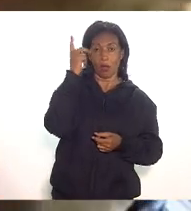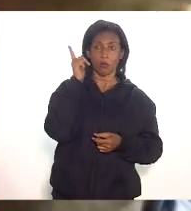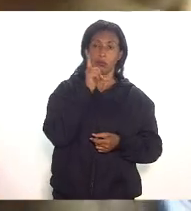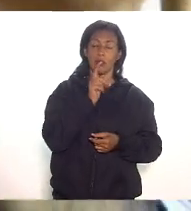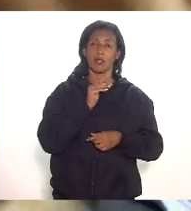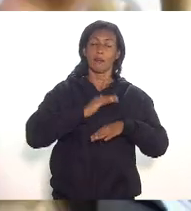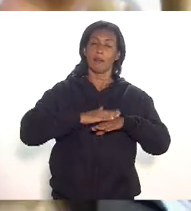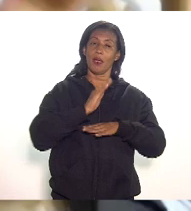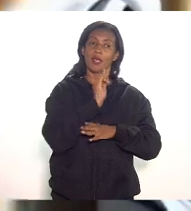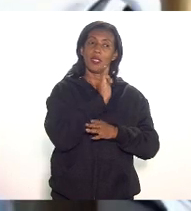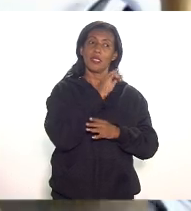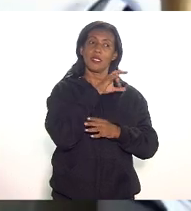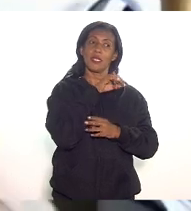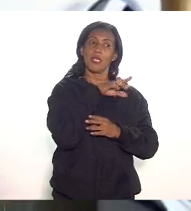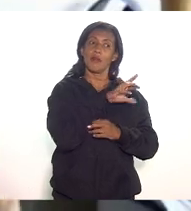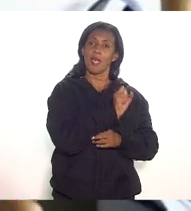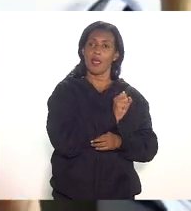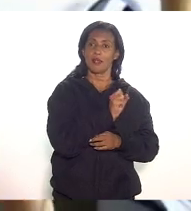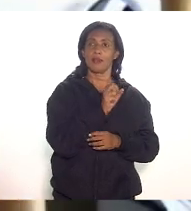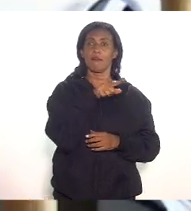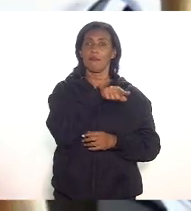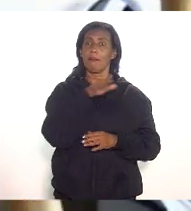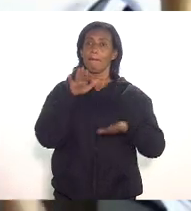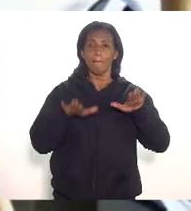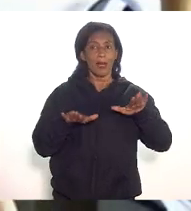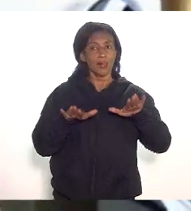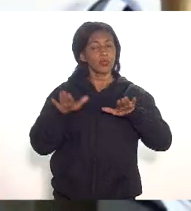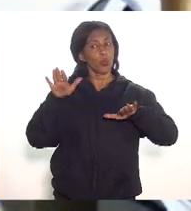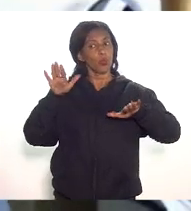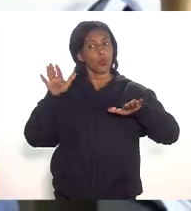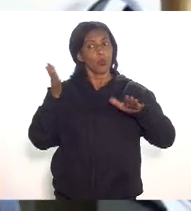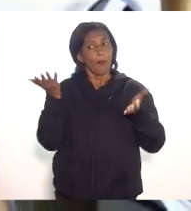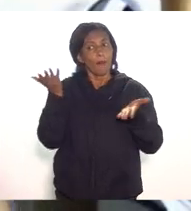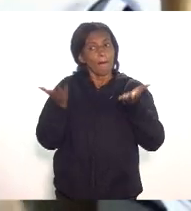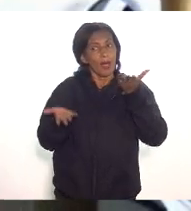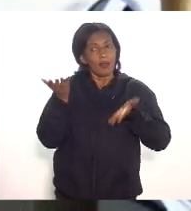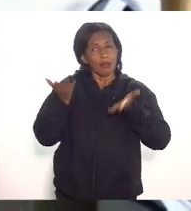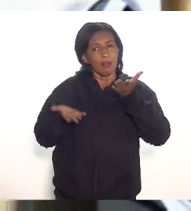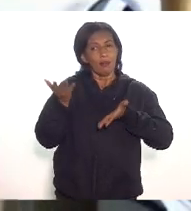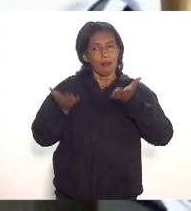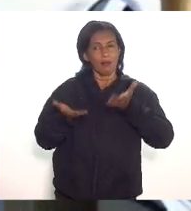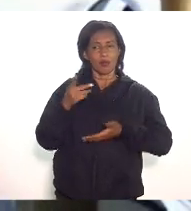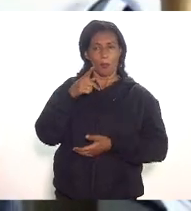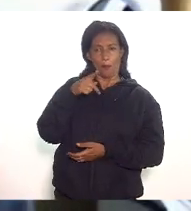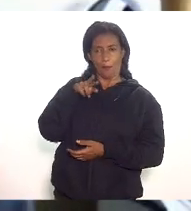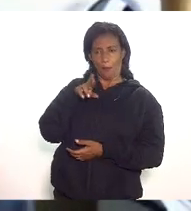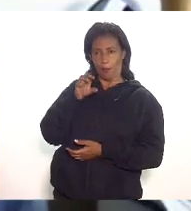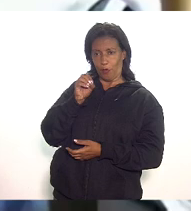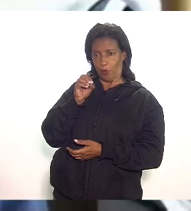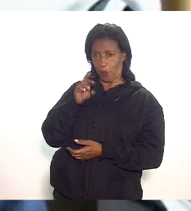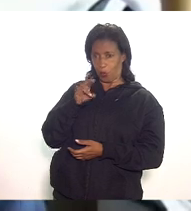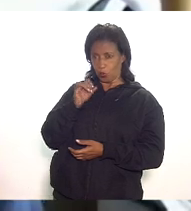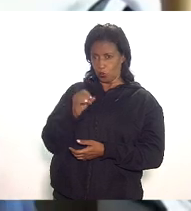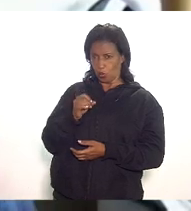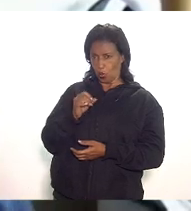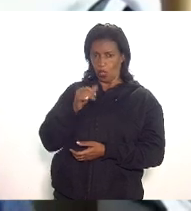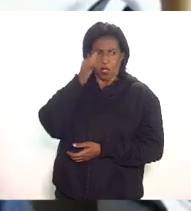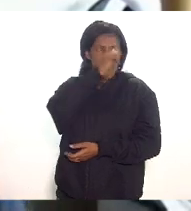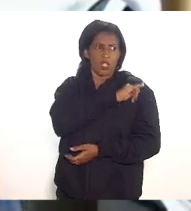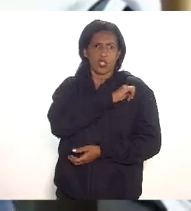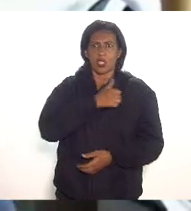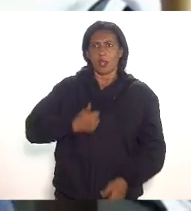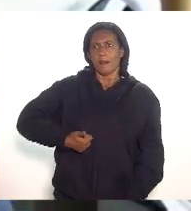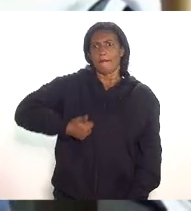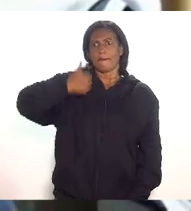ICMS mas no balanço de produtor e importador o Rio de Janeiro é o primeiro do Brasil